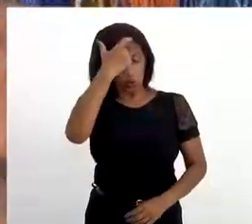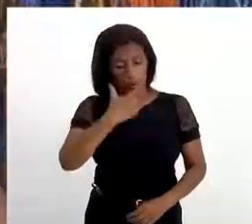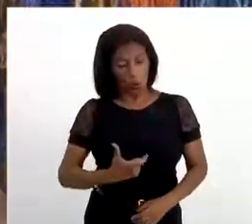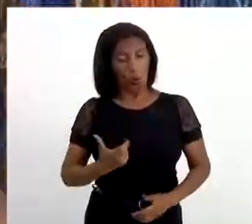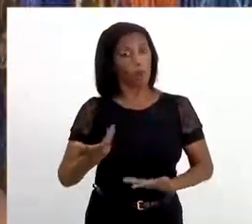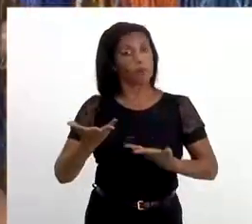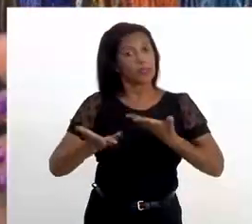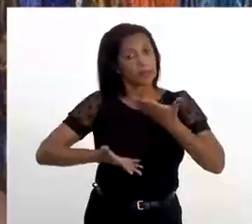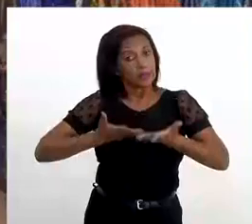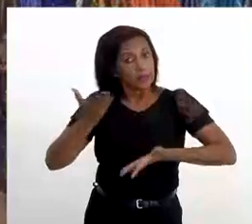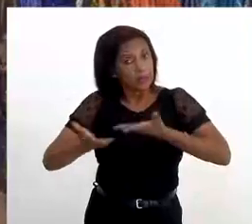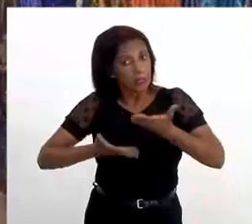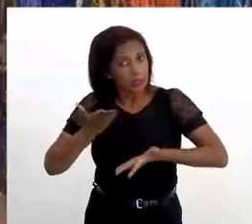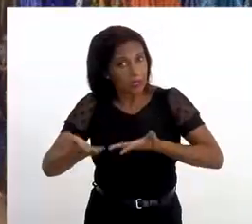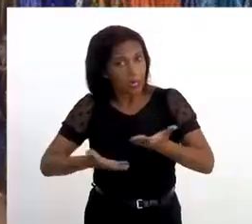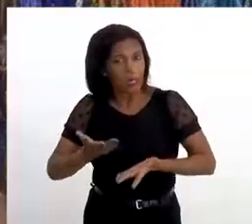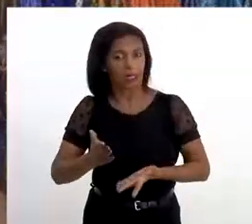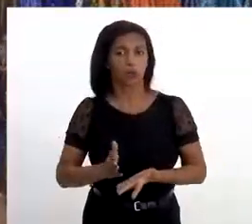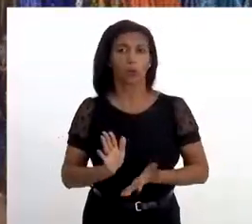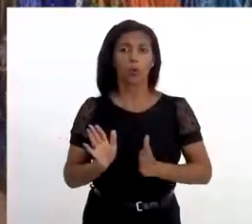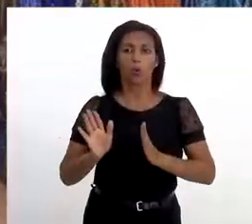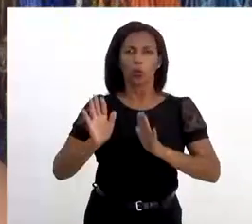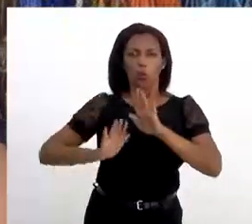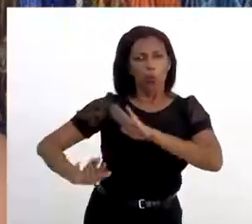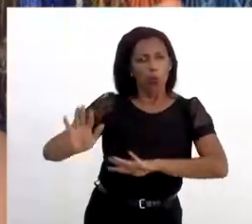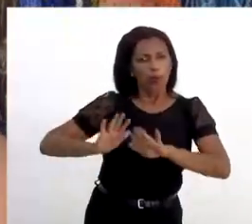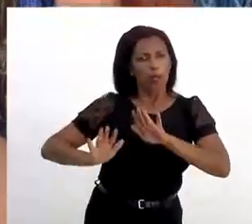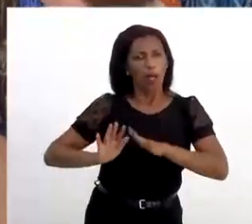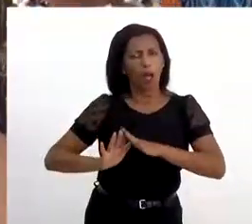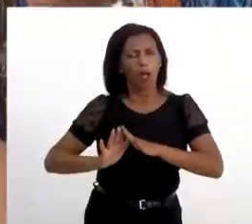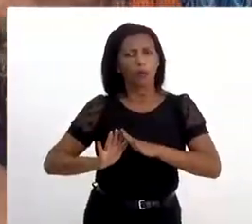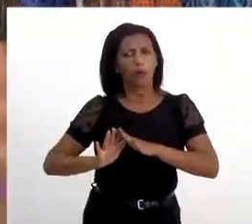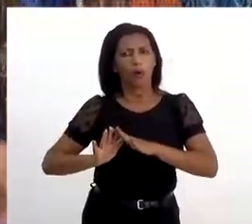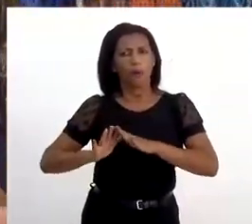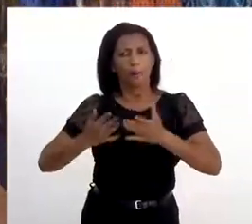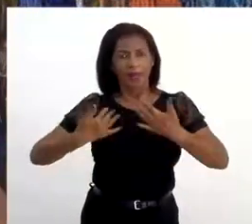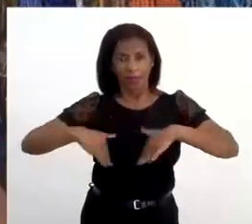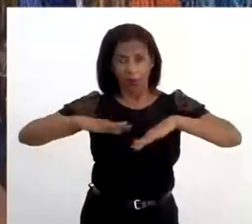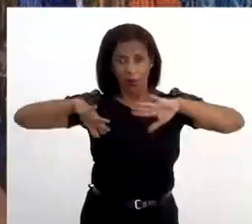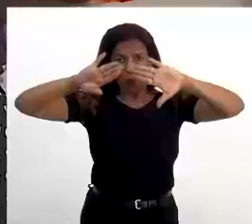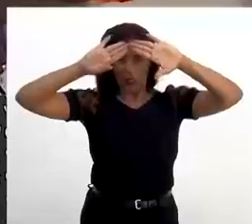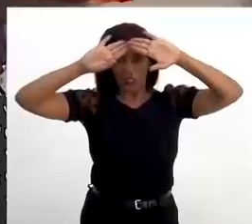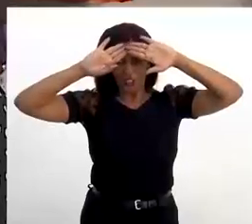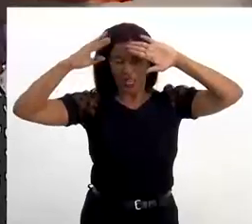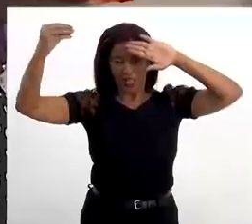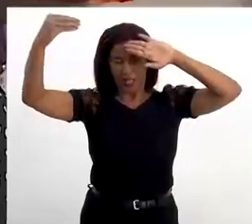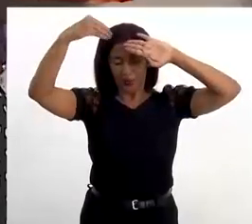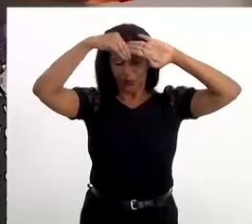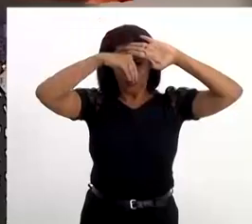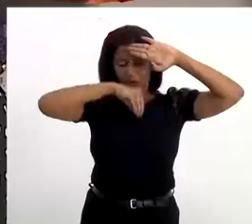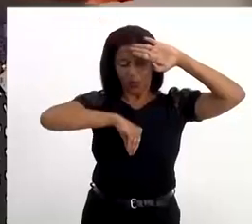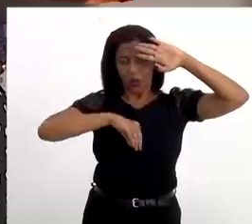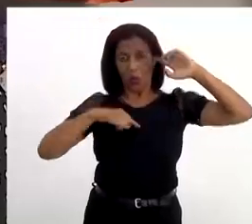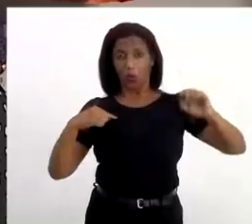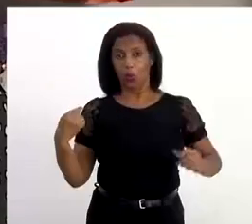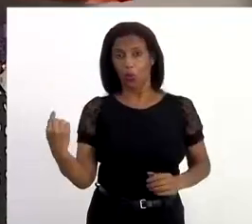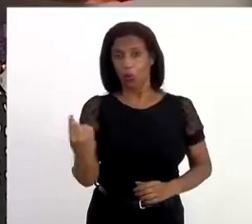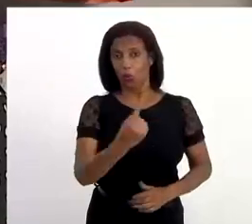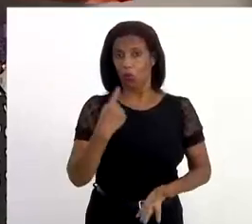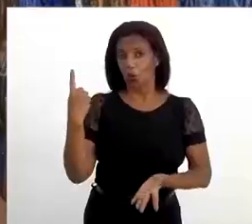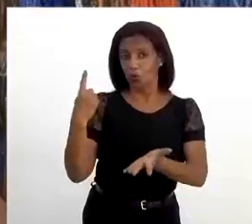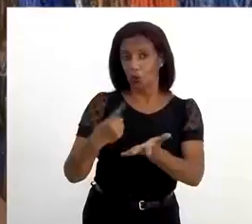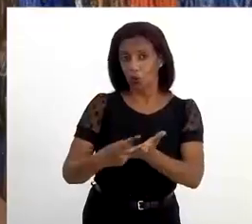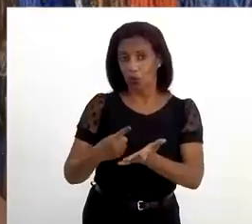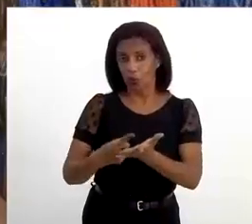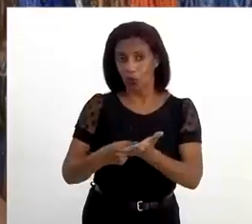com medição, com o corpo tratado, cuidado, para que esse orixás venha até nós. O nosso corpo, realmente, é a morada dos